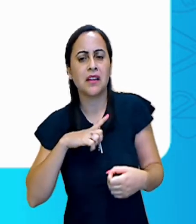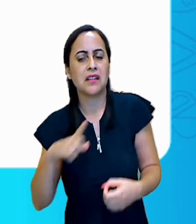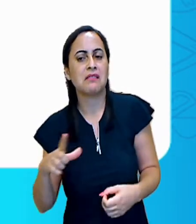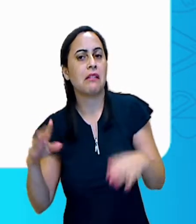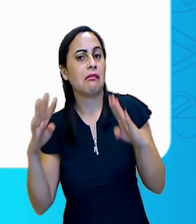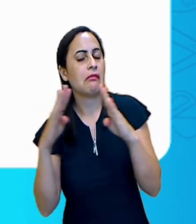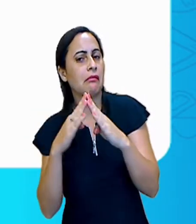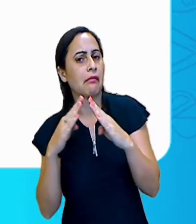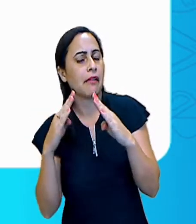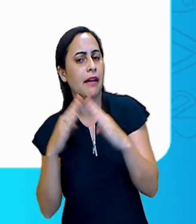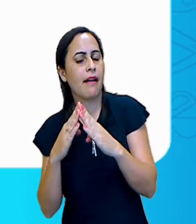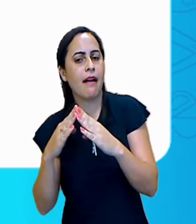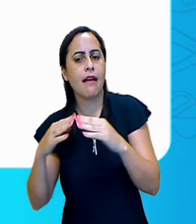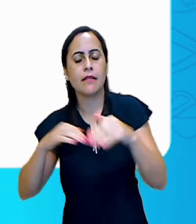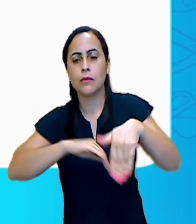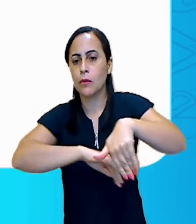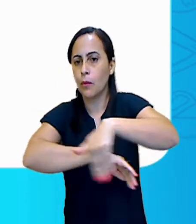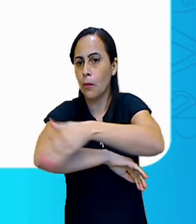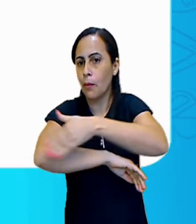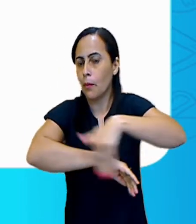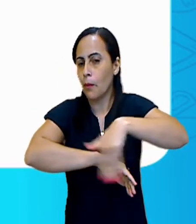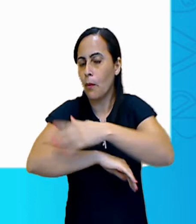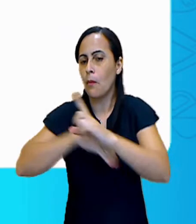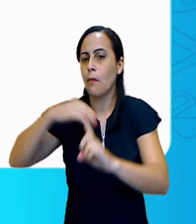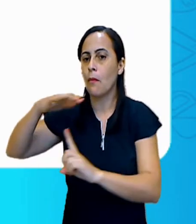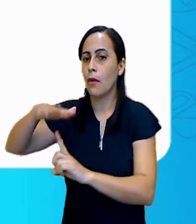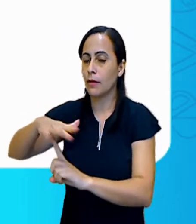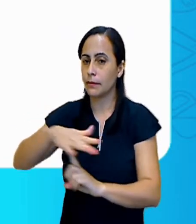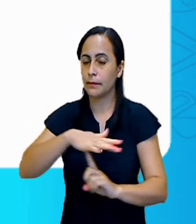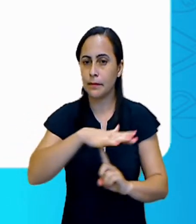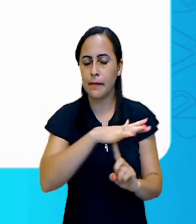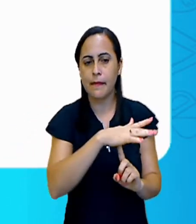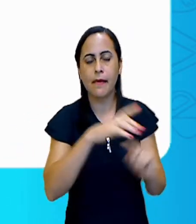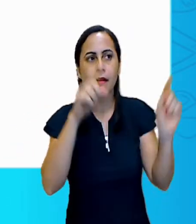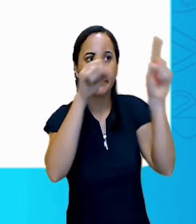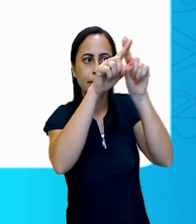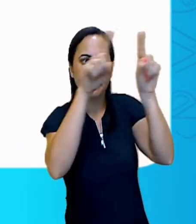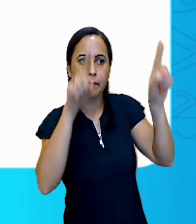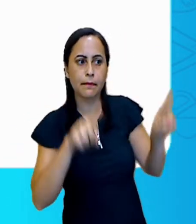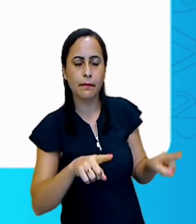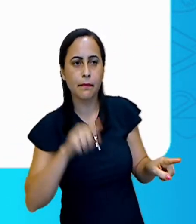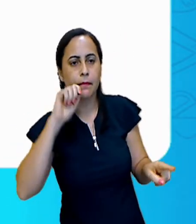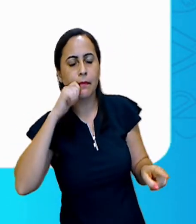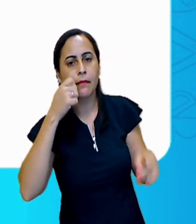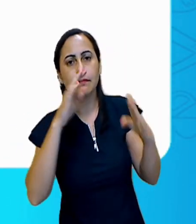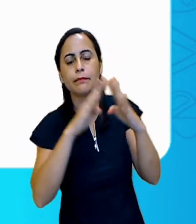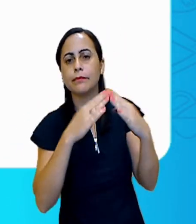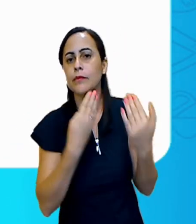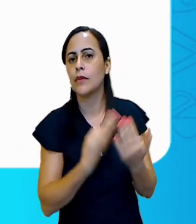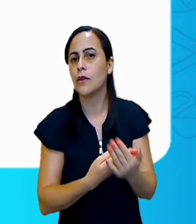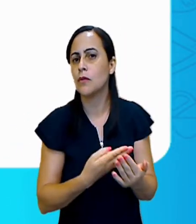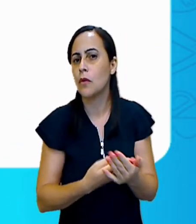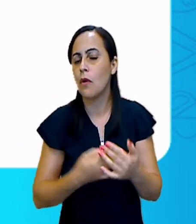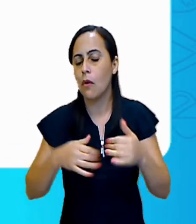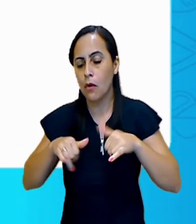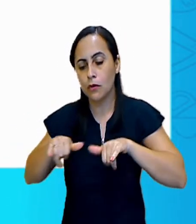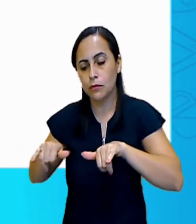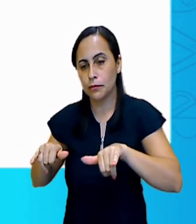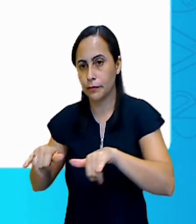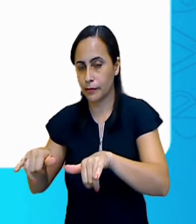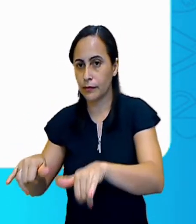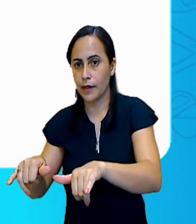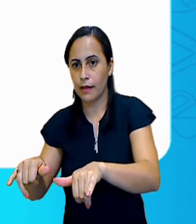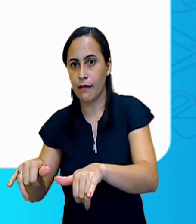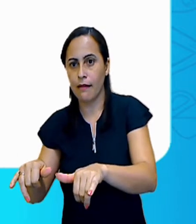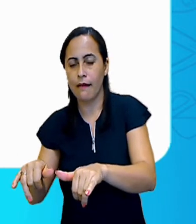casas, ruas, praças, padarias, escolas, supermercados,